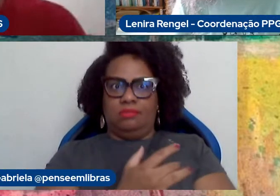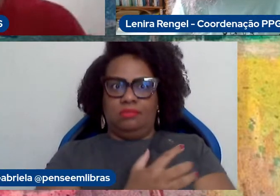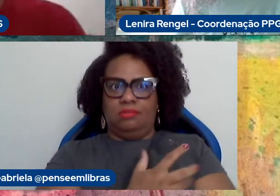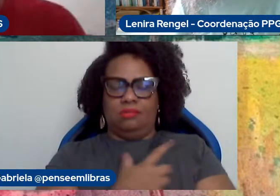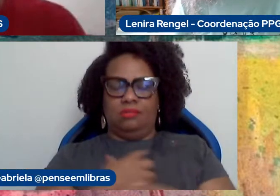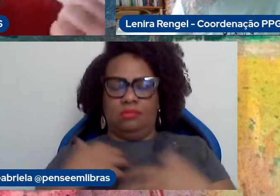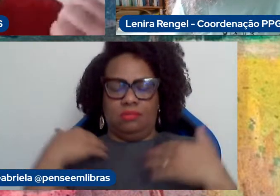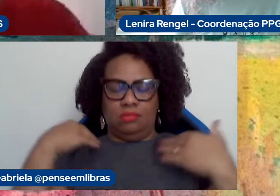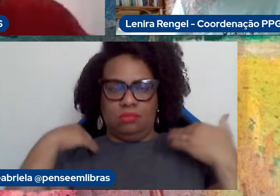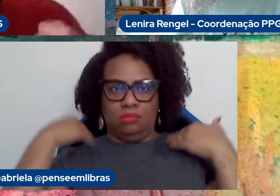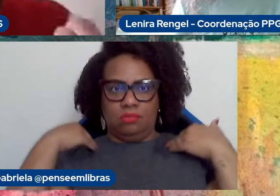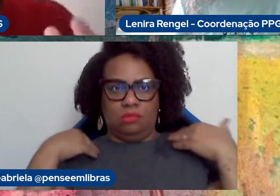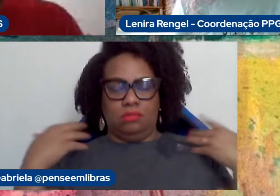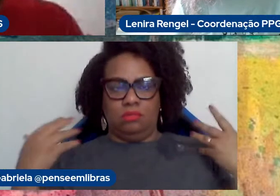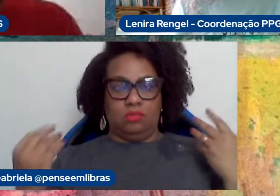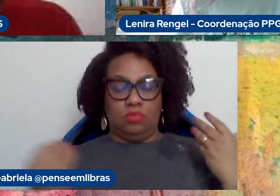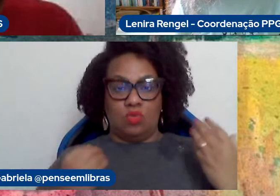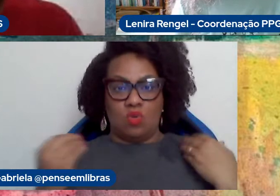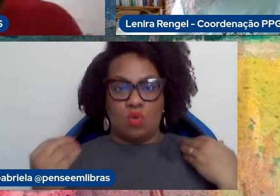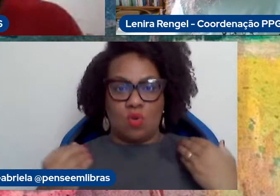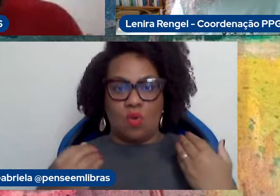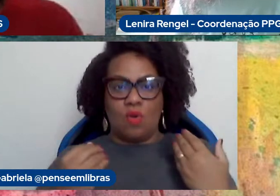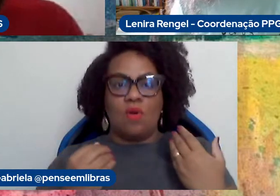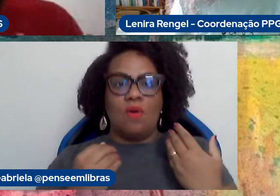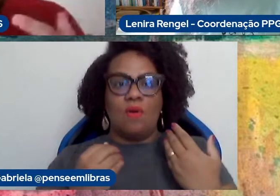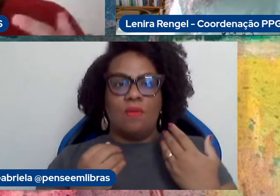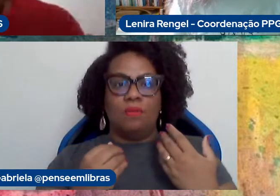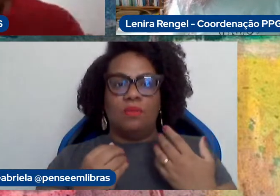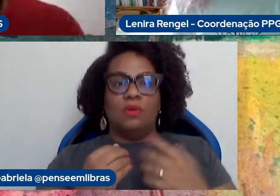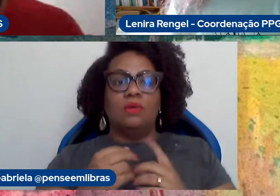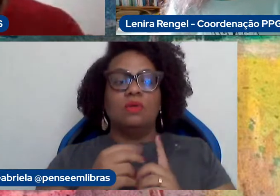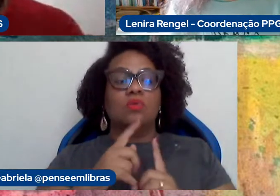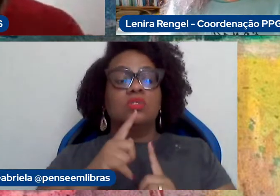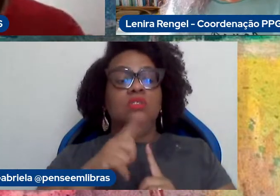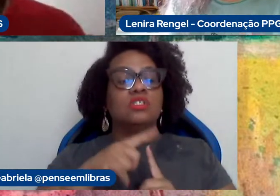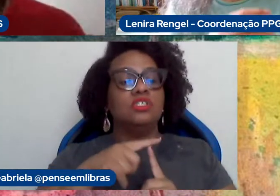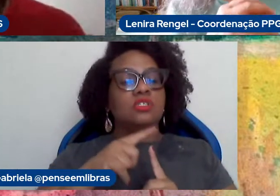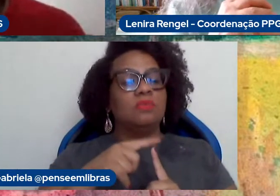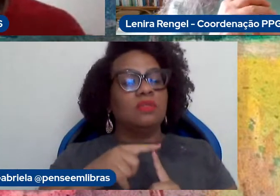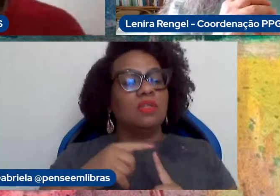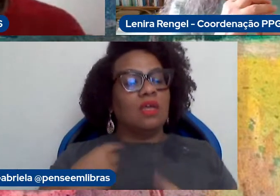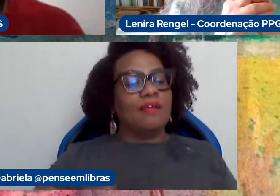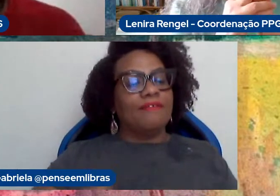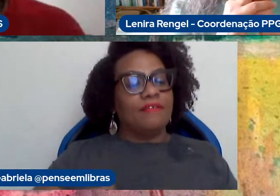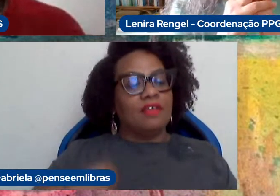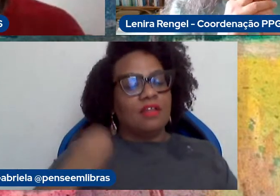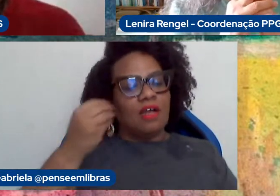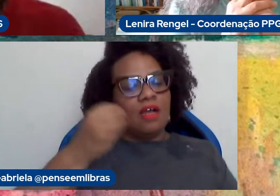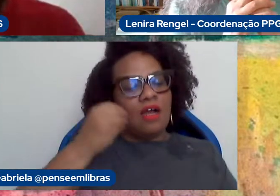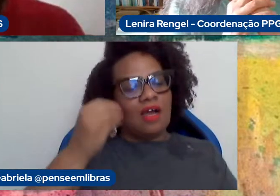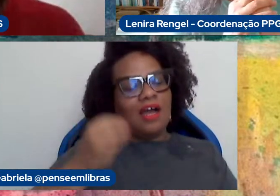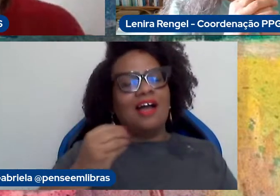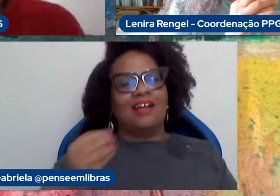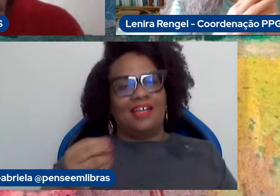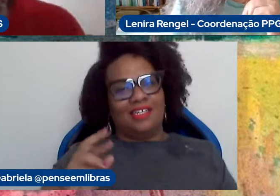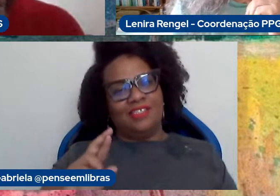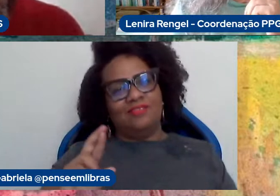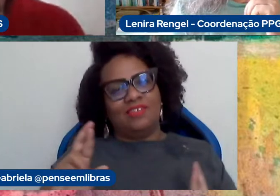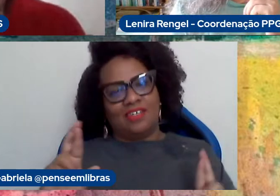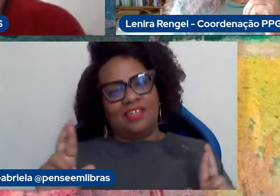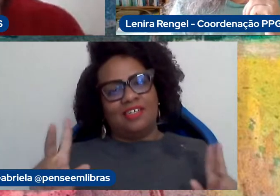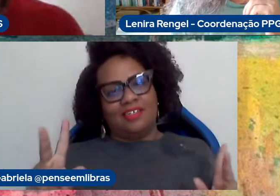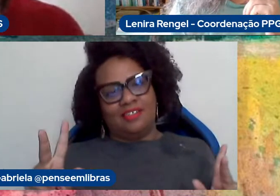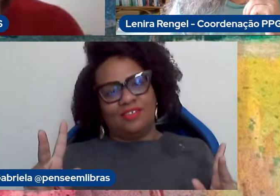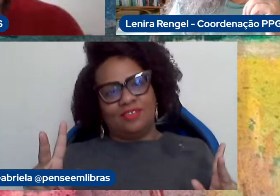o tipo de vivência que a gente vai ter é diferente, e o que não